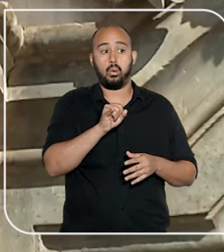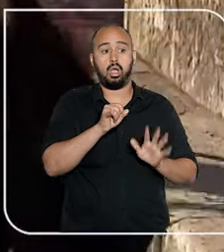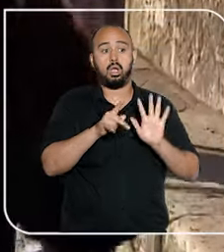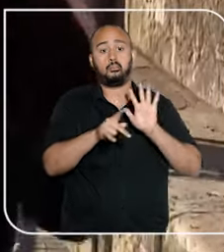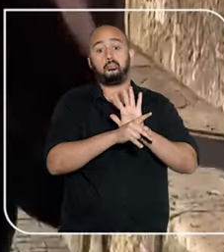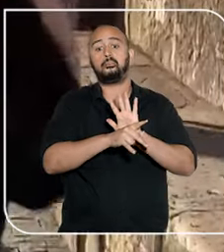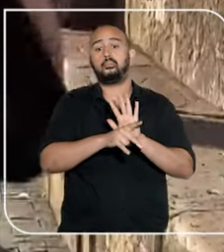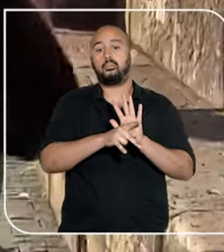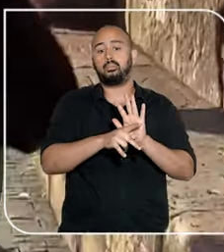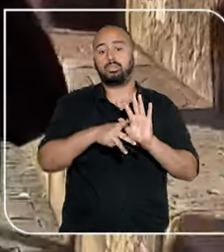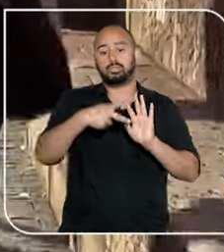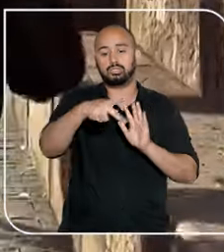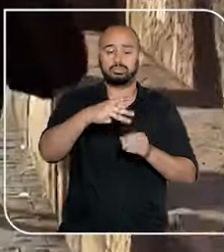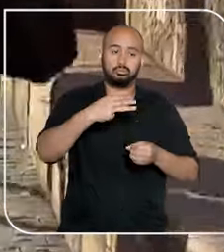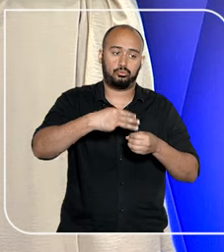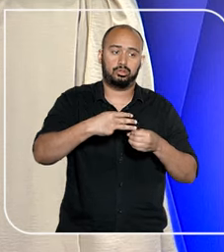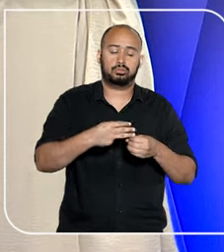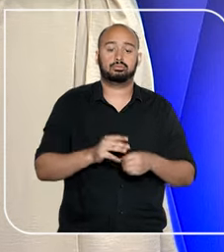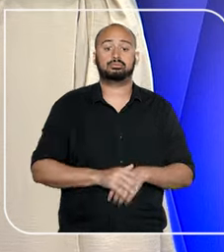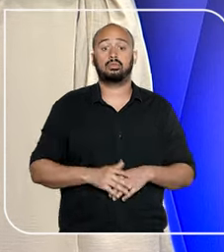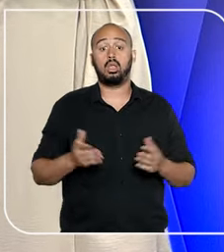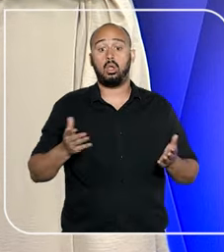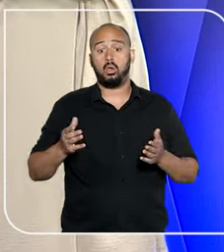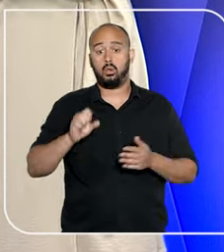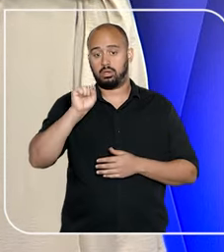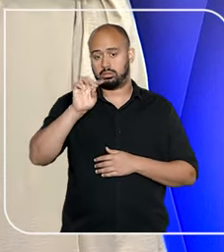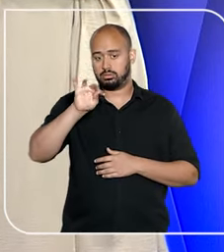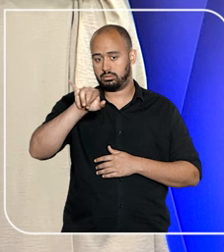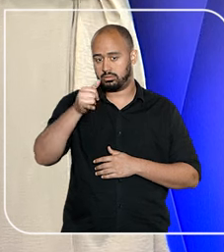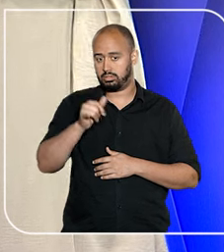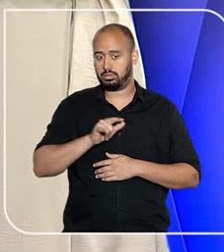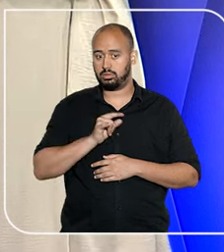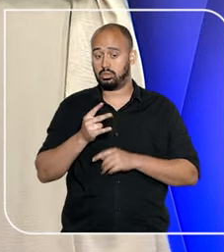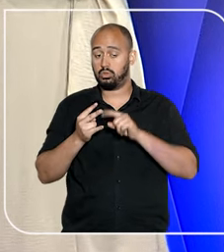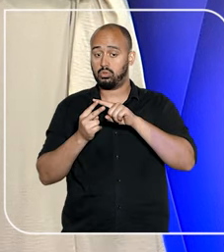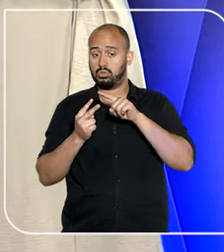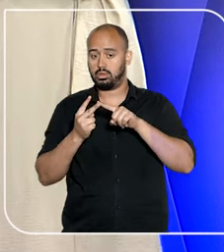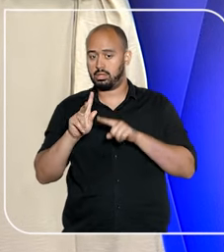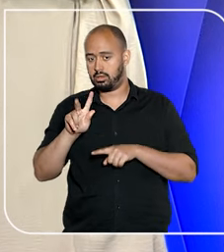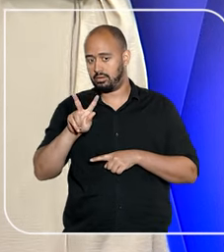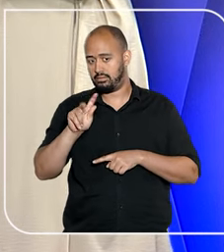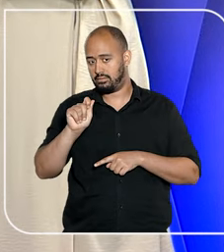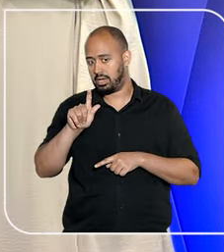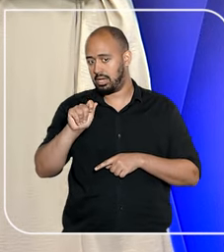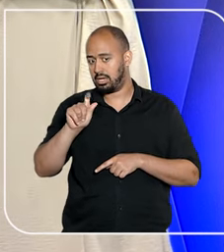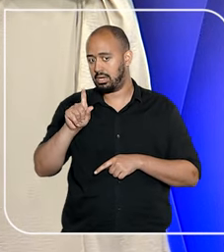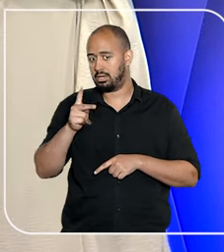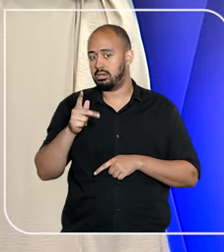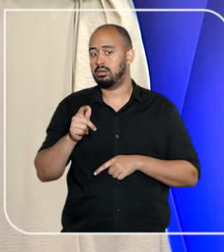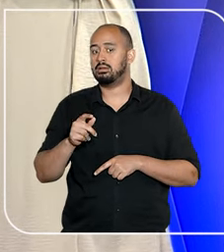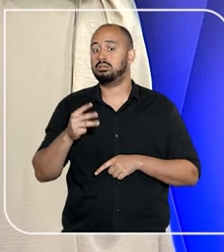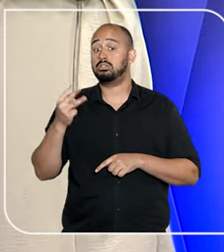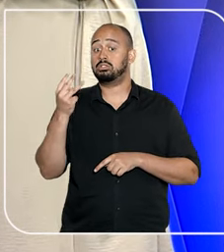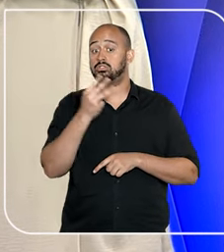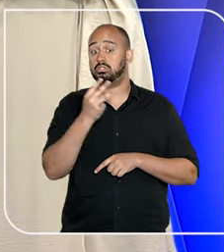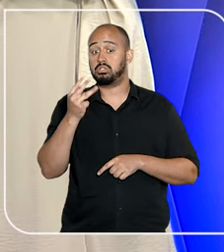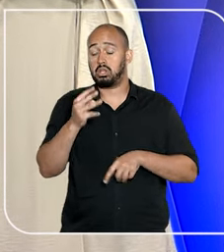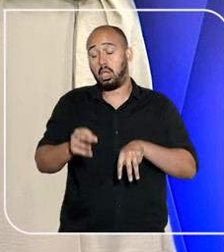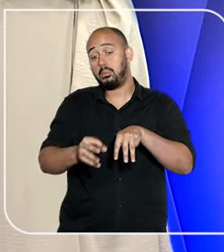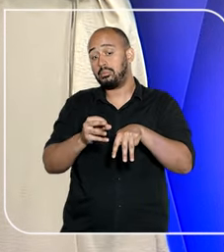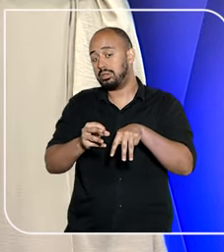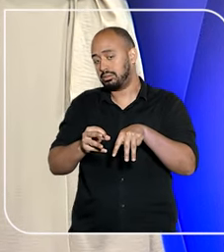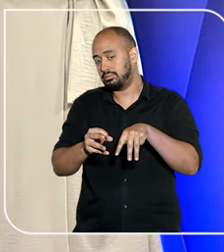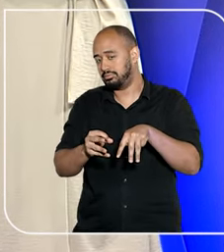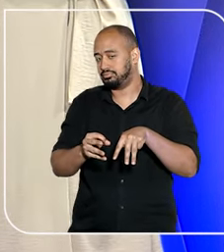concretos à realidade municipal. Atualmente, o STJ tem duas vagas em aberto na sua composição de